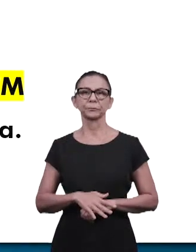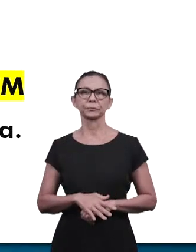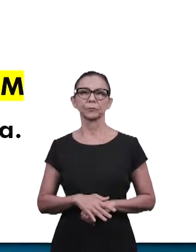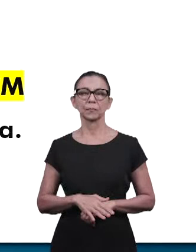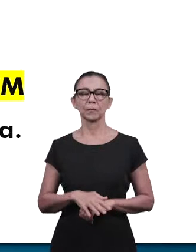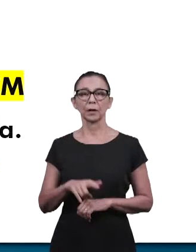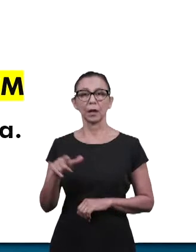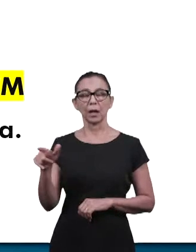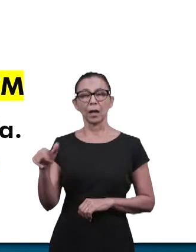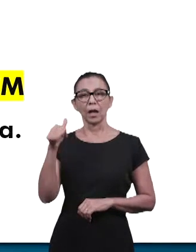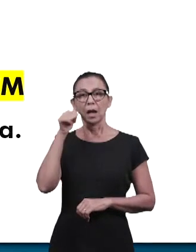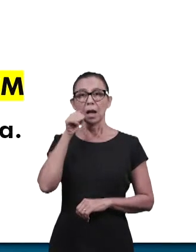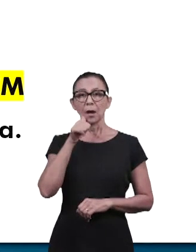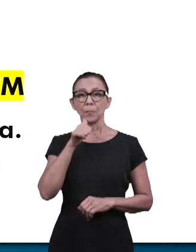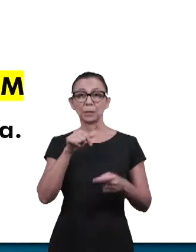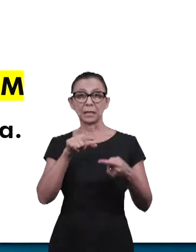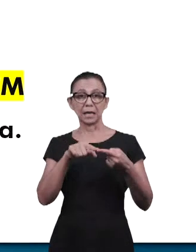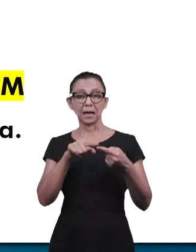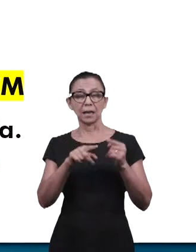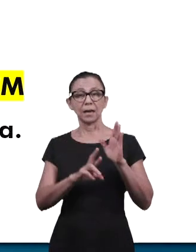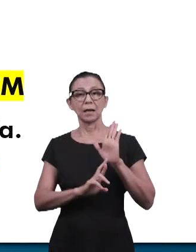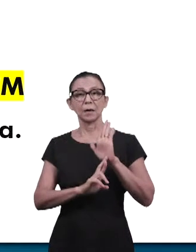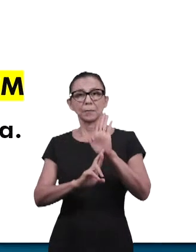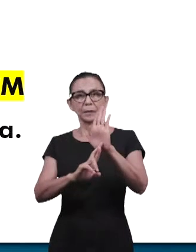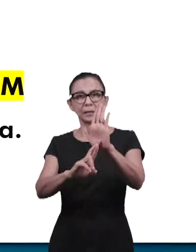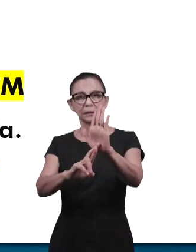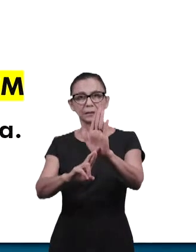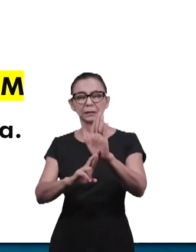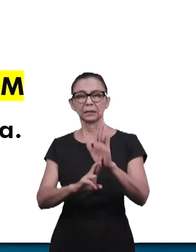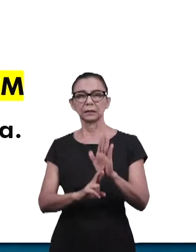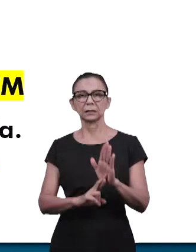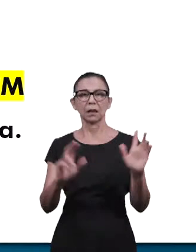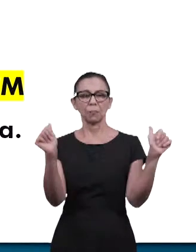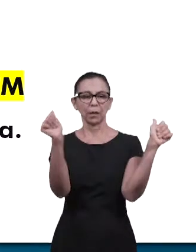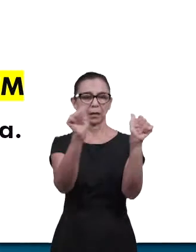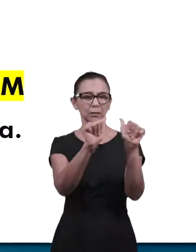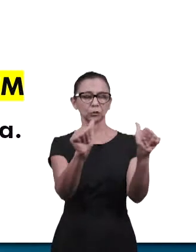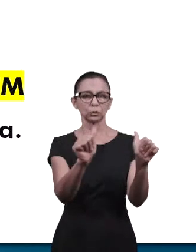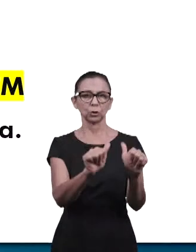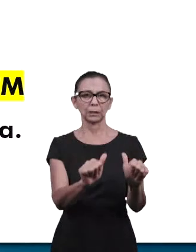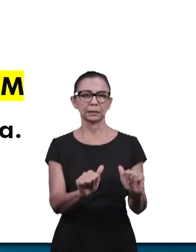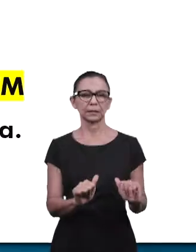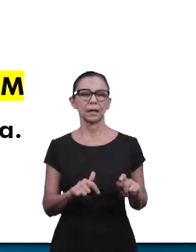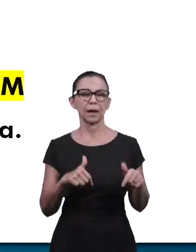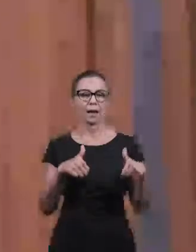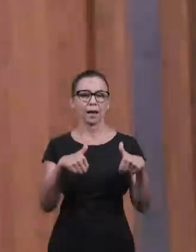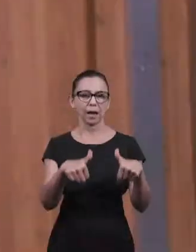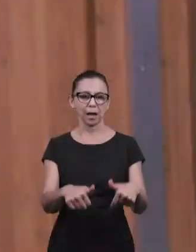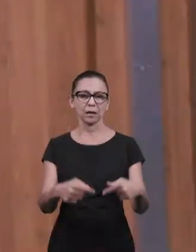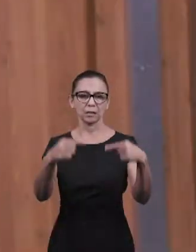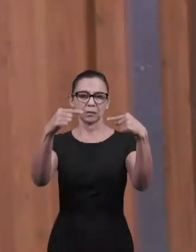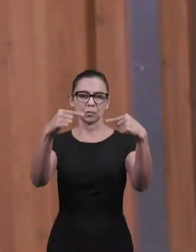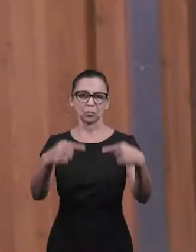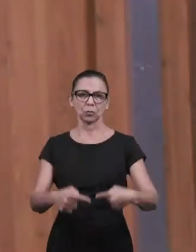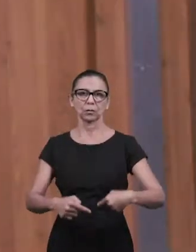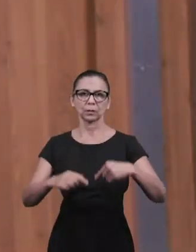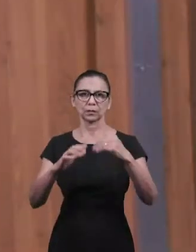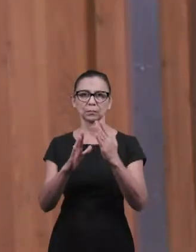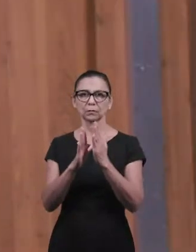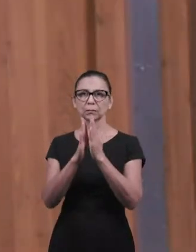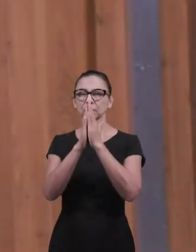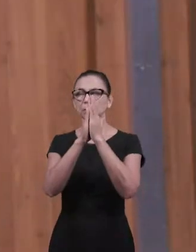representada por um agente da idolatria que se opõe à palavra de Deus. Muito bem colocado pelo pastor Peter